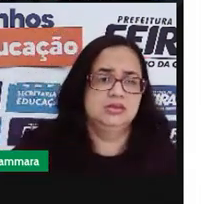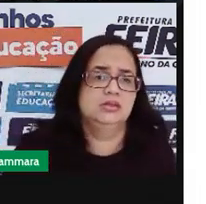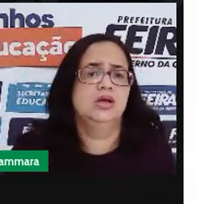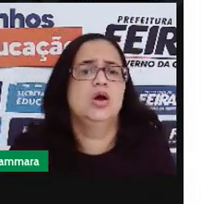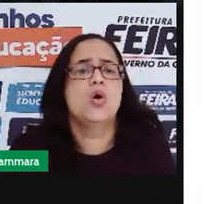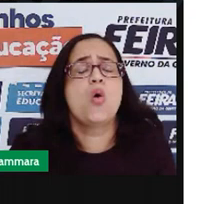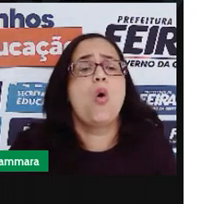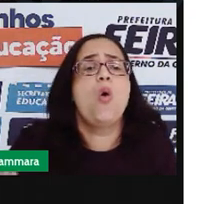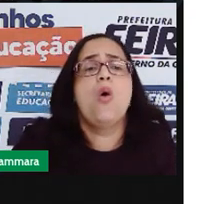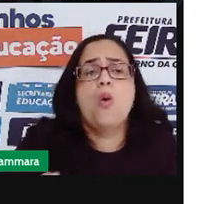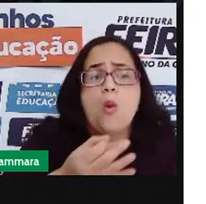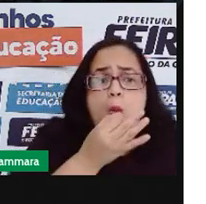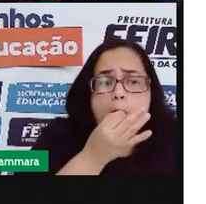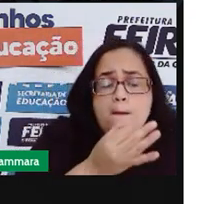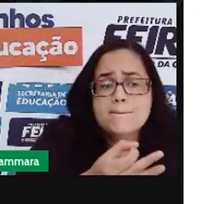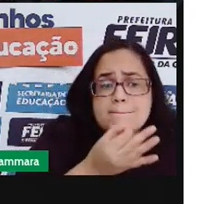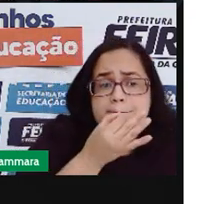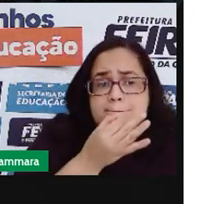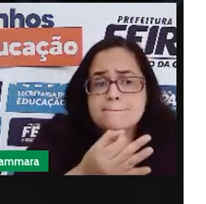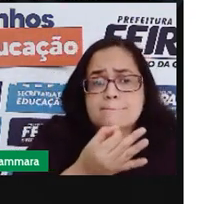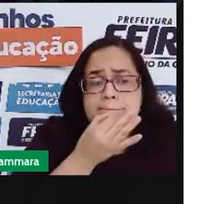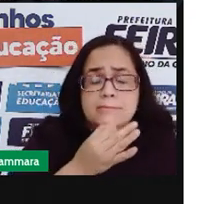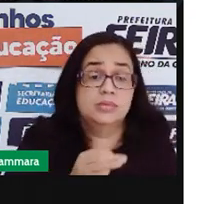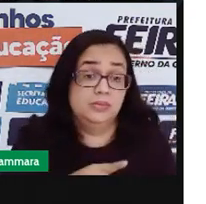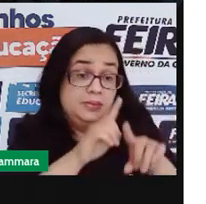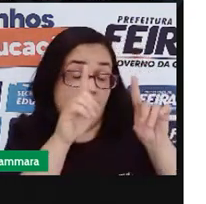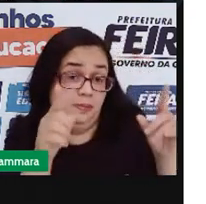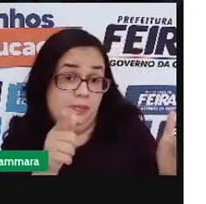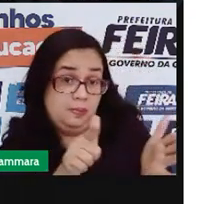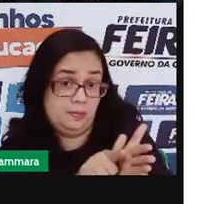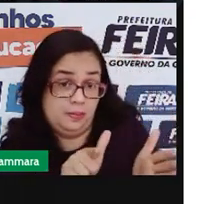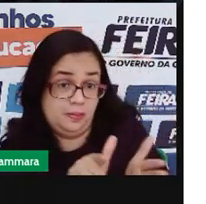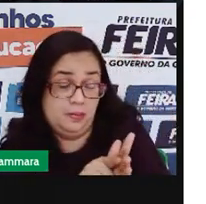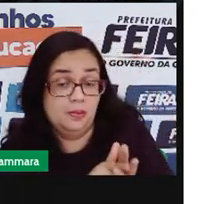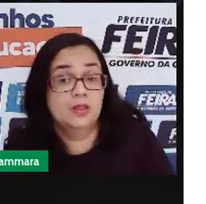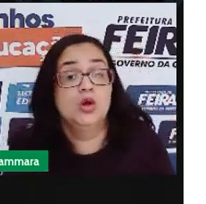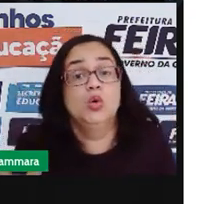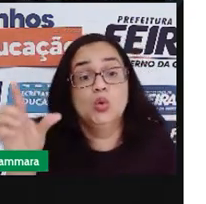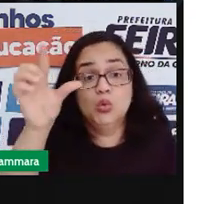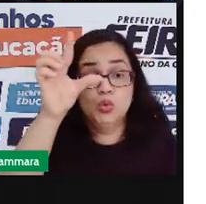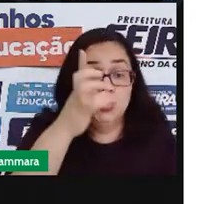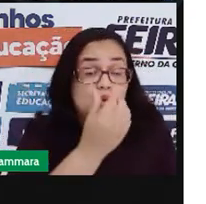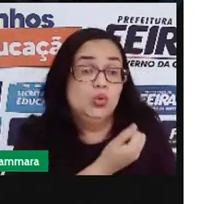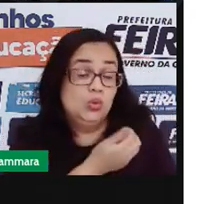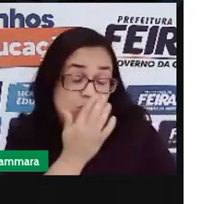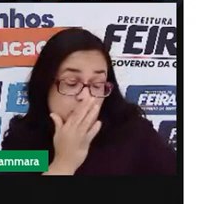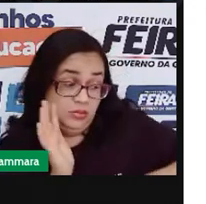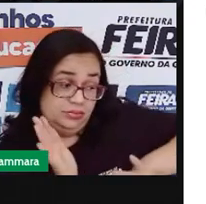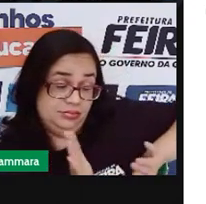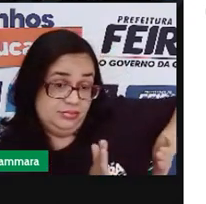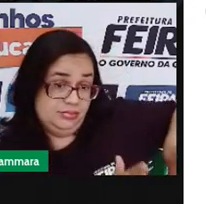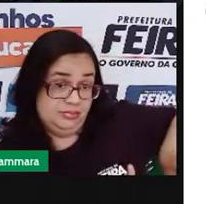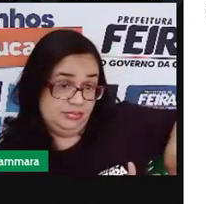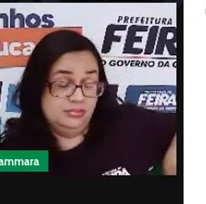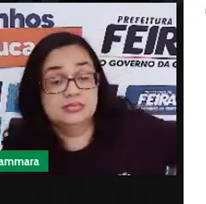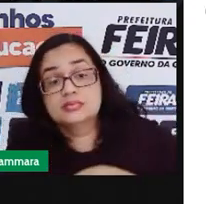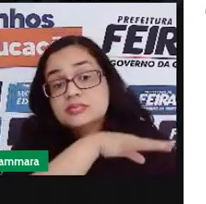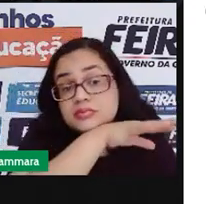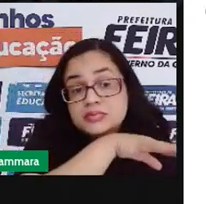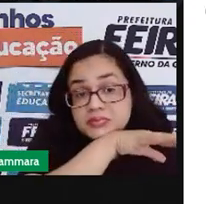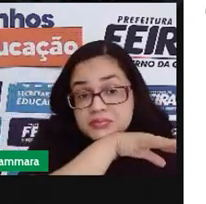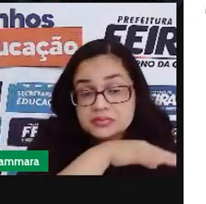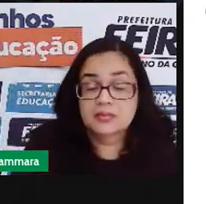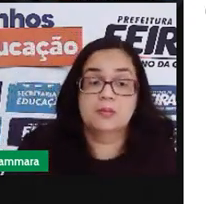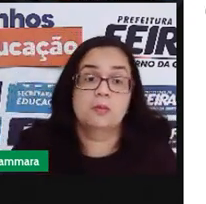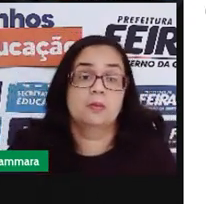Qual é o objetivo desse panfleto? É reduzir o abandono de animais domésticos.